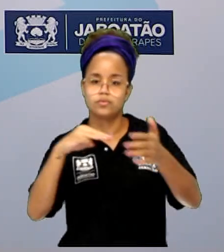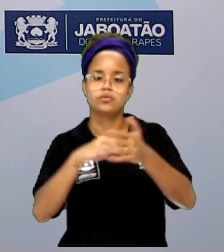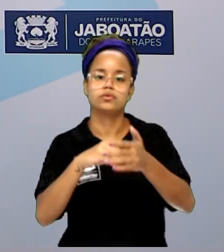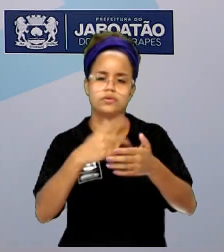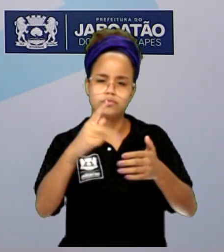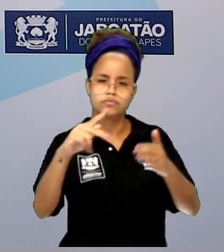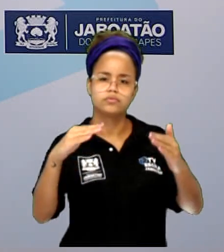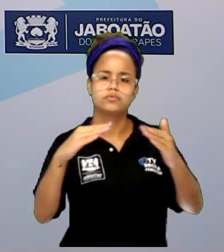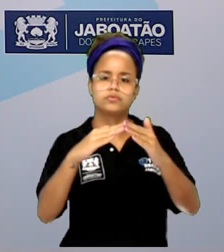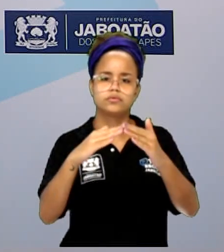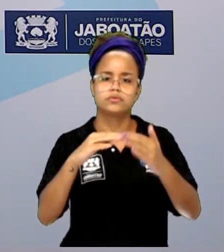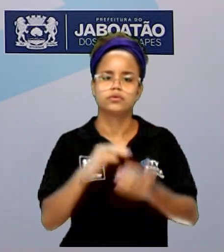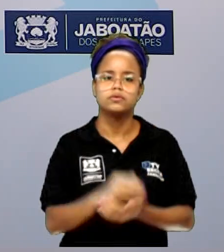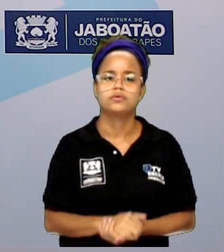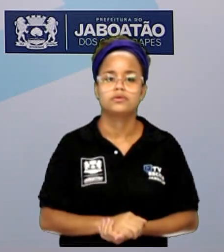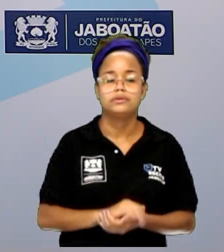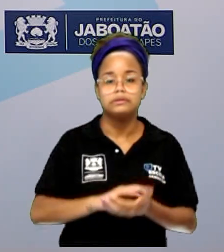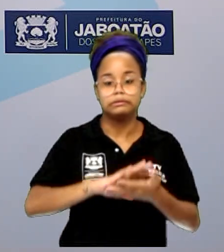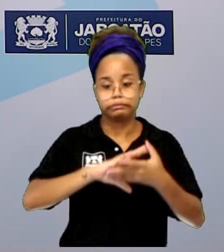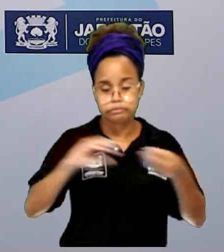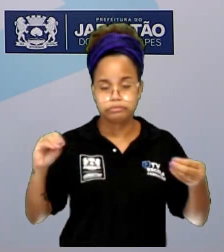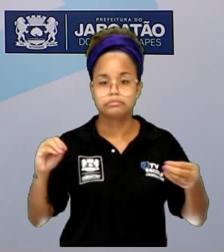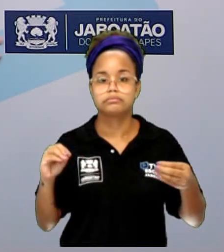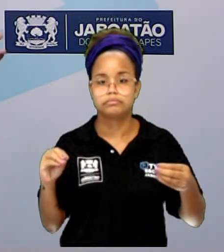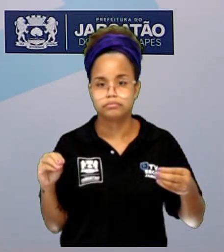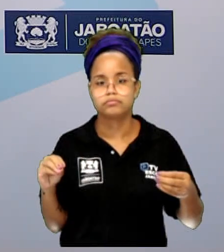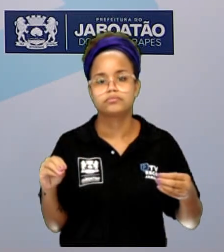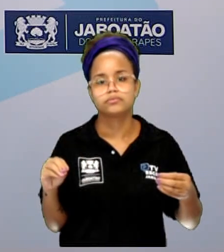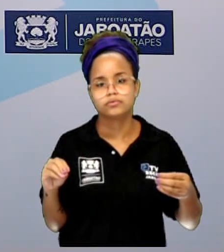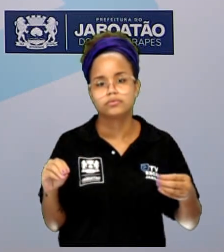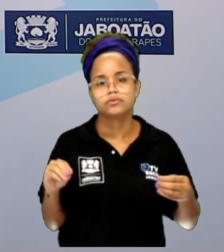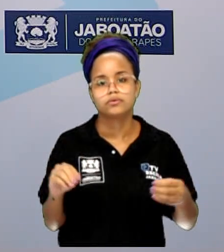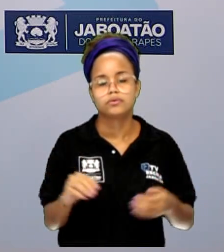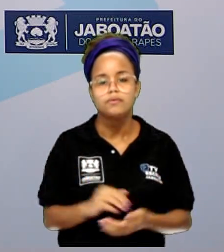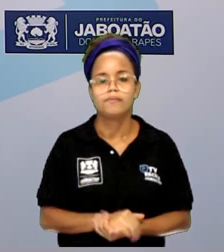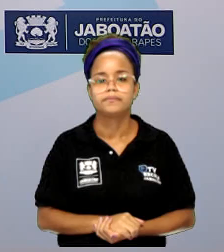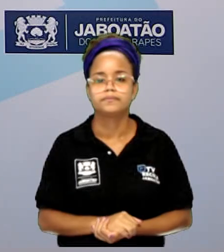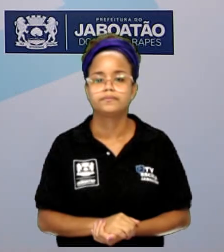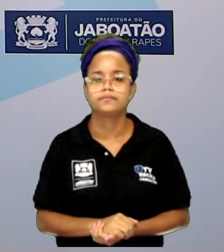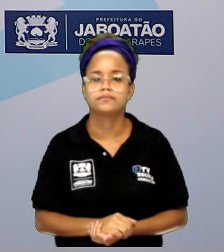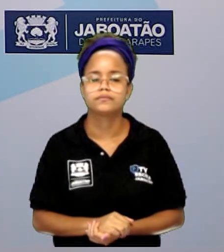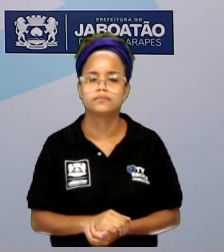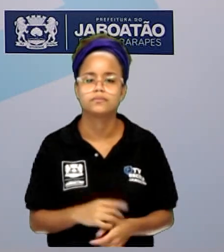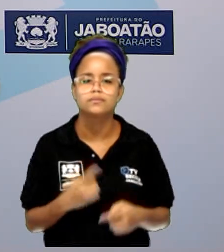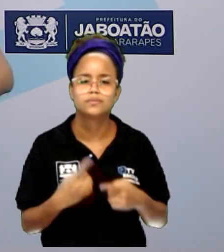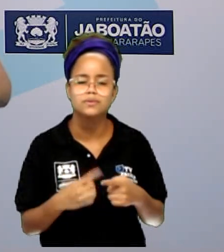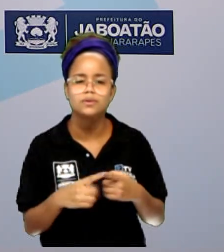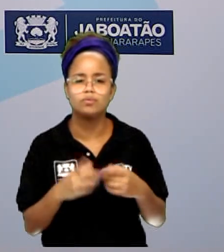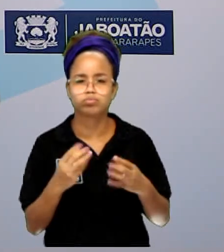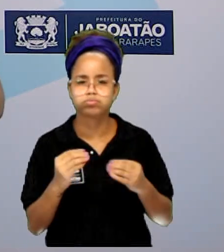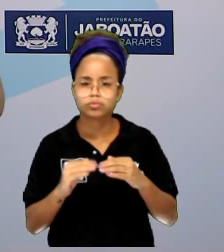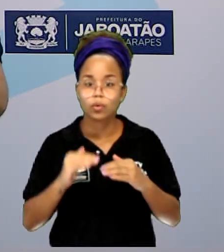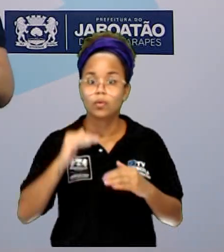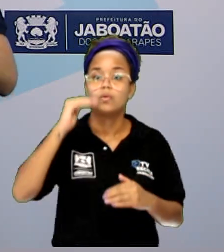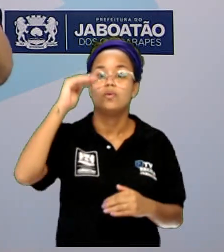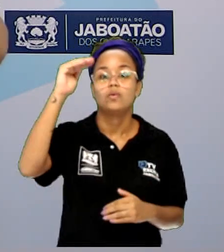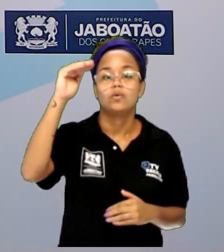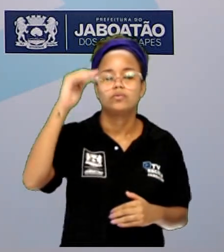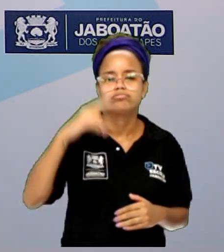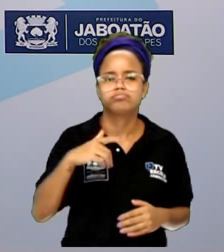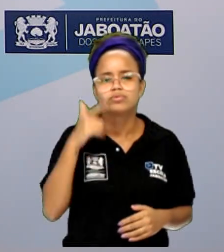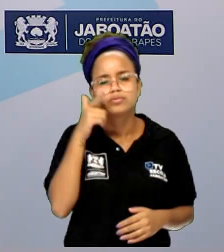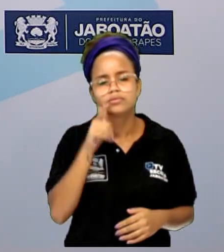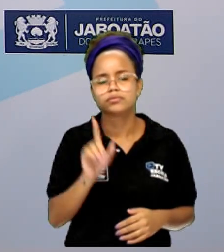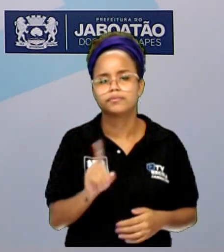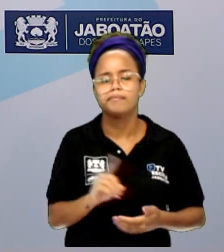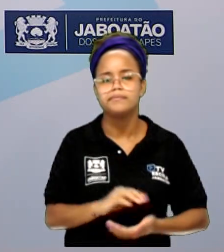da sua casa, provavelmente ele vai queimar, não vai funcionar mais. Porque a tensão é muito alta, ele não aguenta essa tensão. Então,